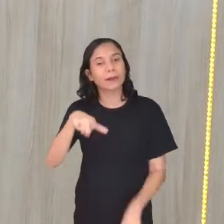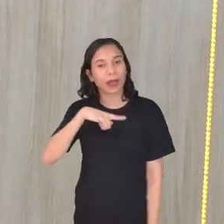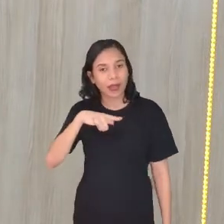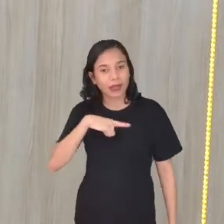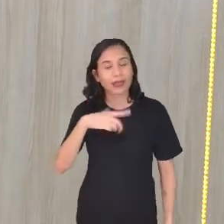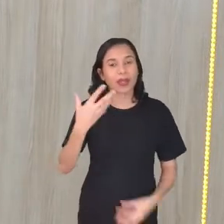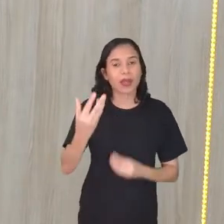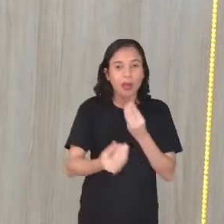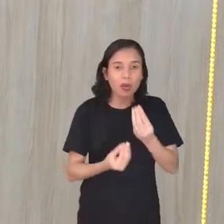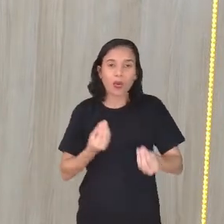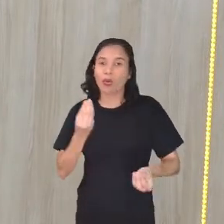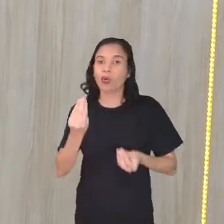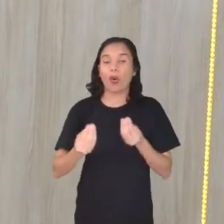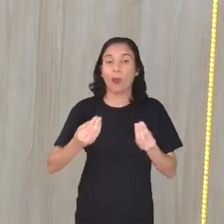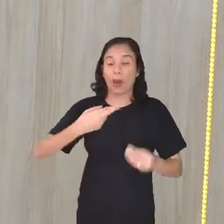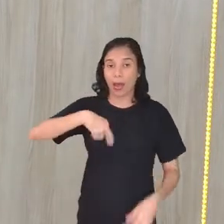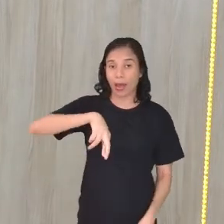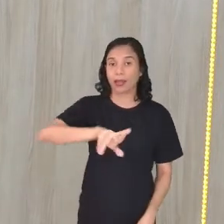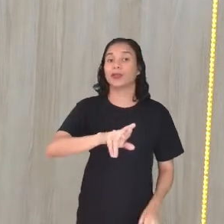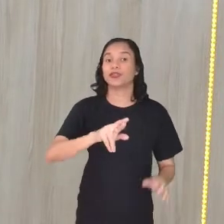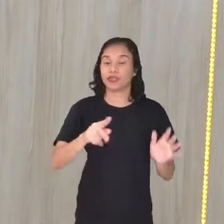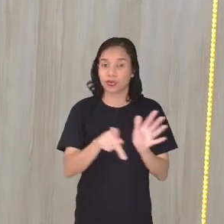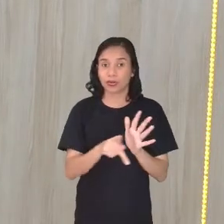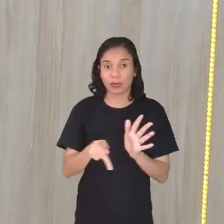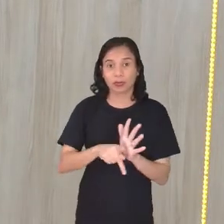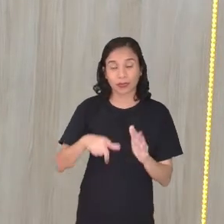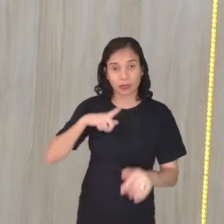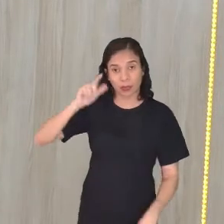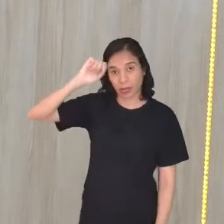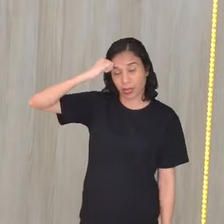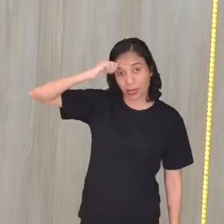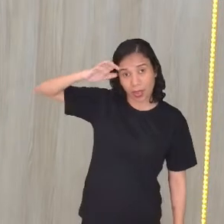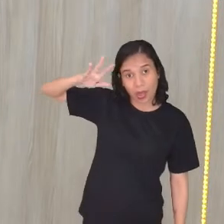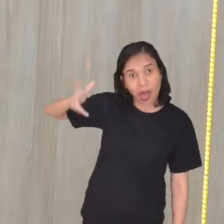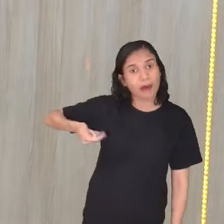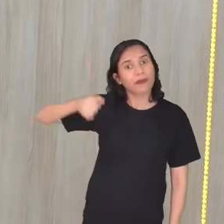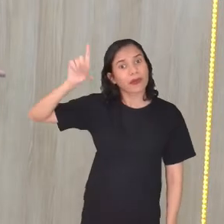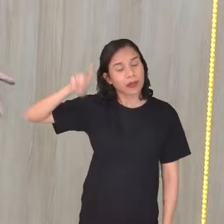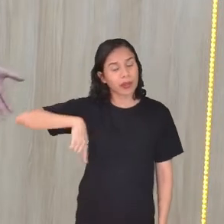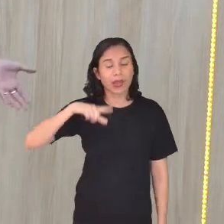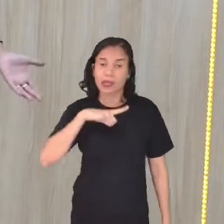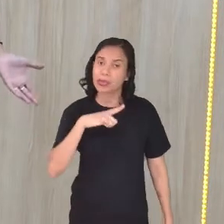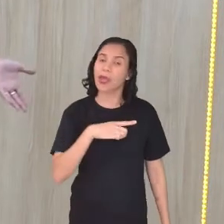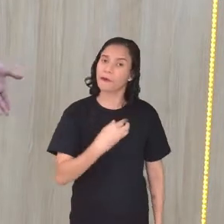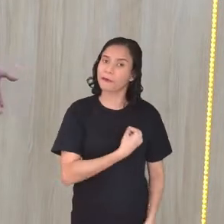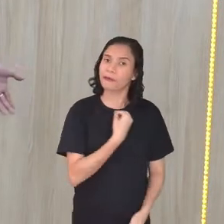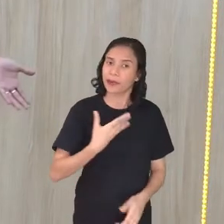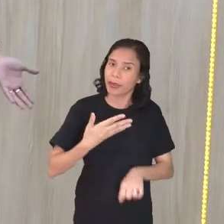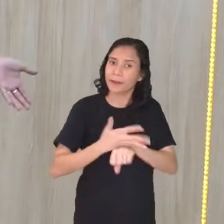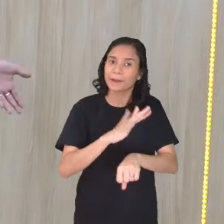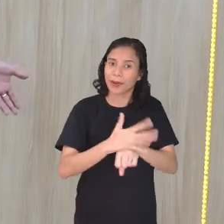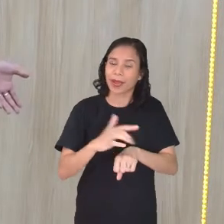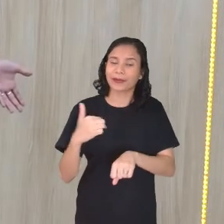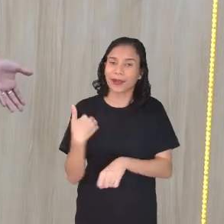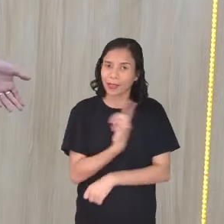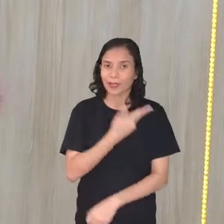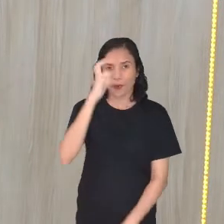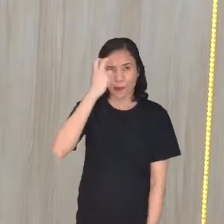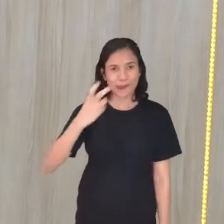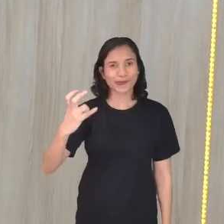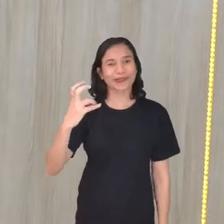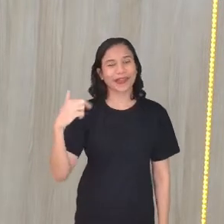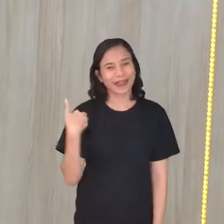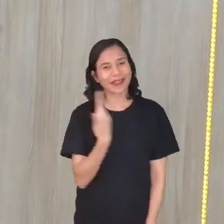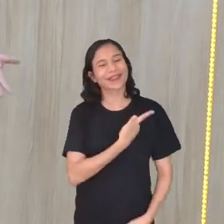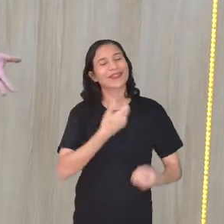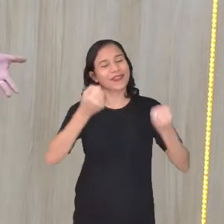essa questão aí da religiosidade de matriz africana, que é tão presente também na nossa cultura. E